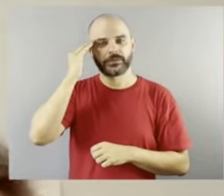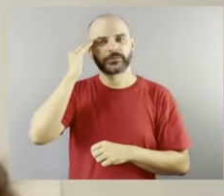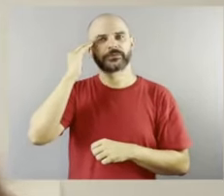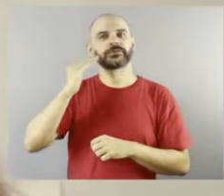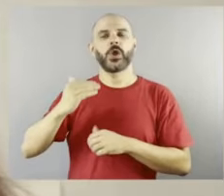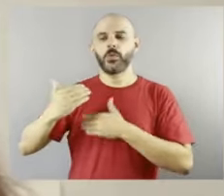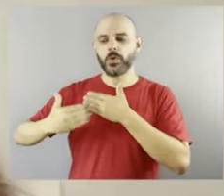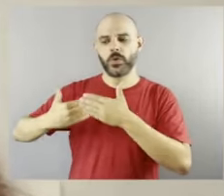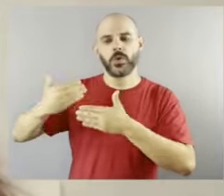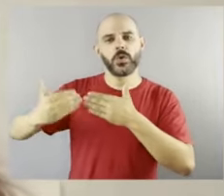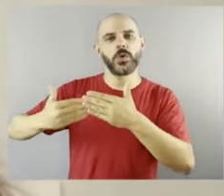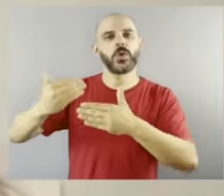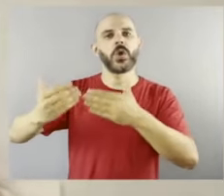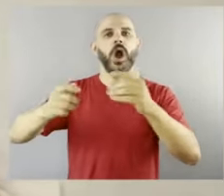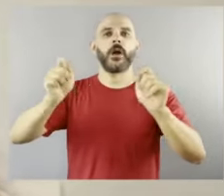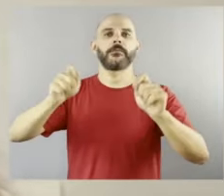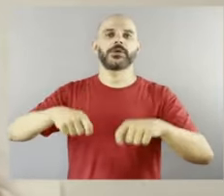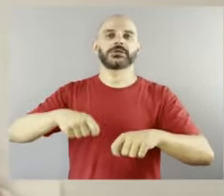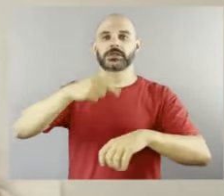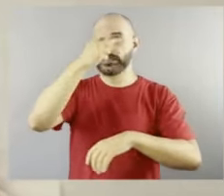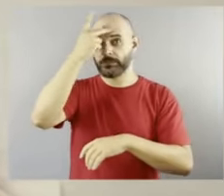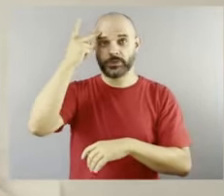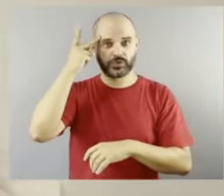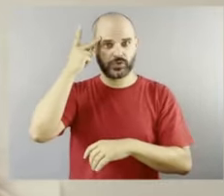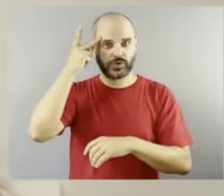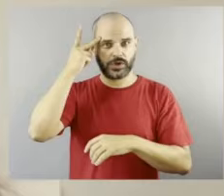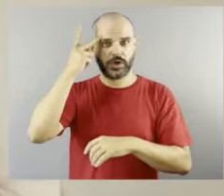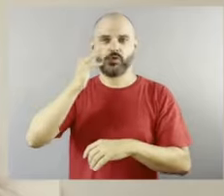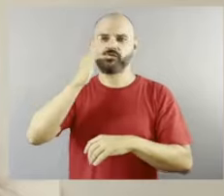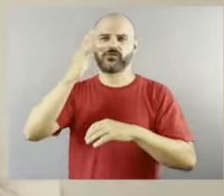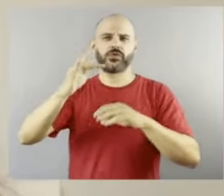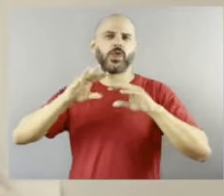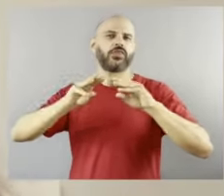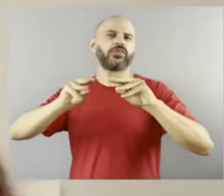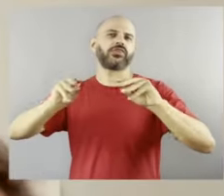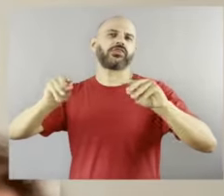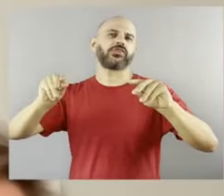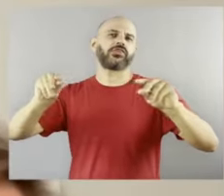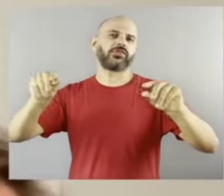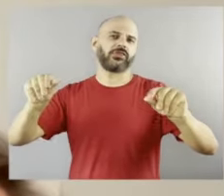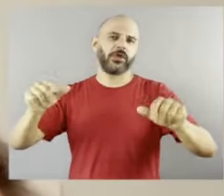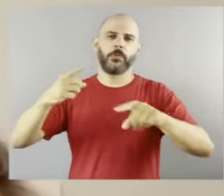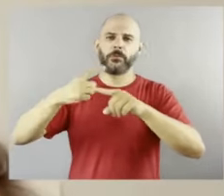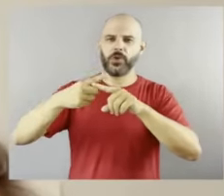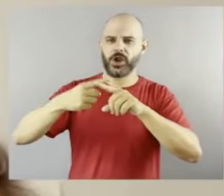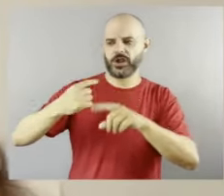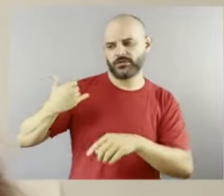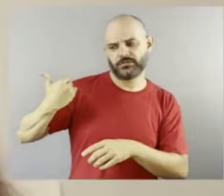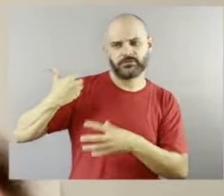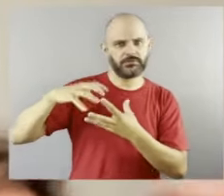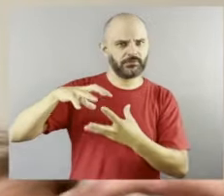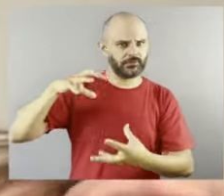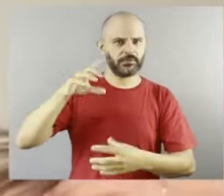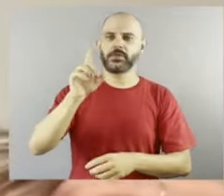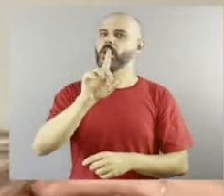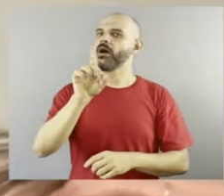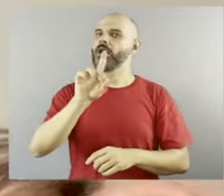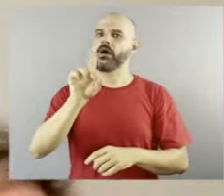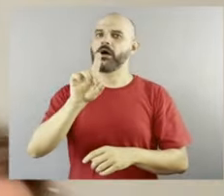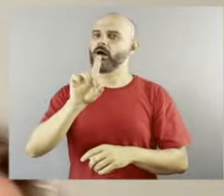capacidade de uma pessoa, ele não se desfaz com a idade, muito pelo contrário, não é? Com minha, é verdade. É que